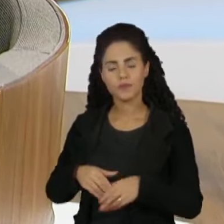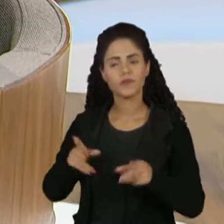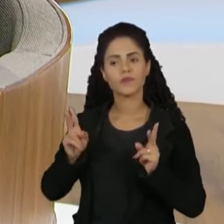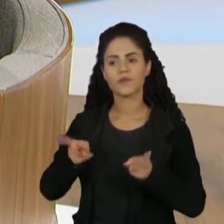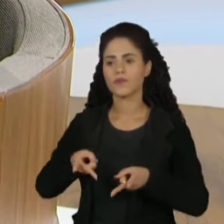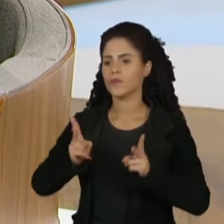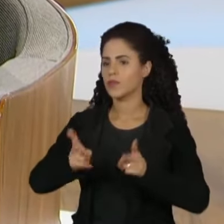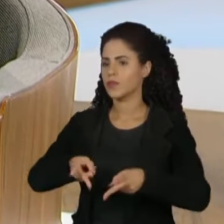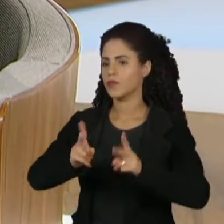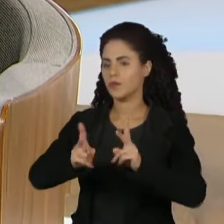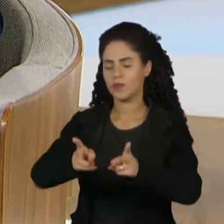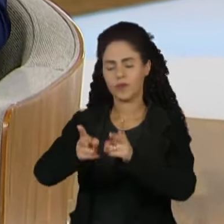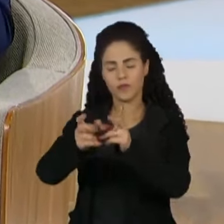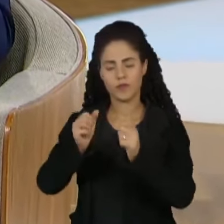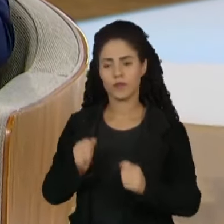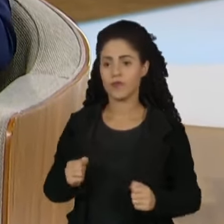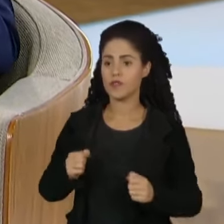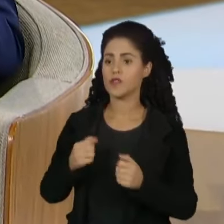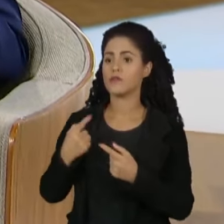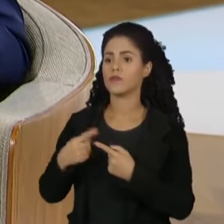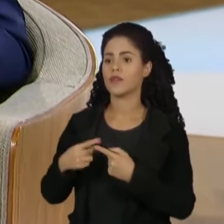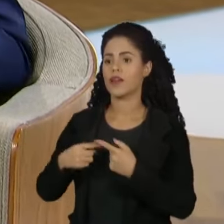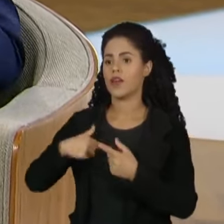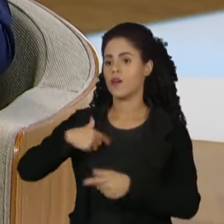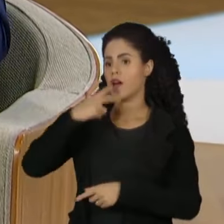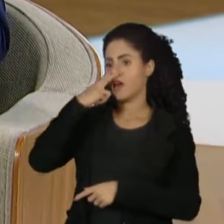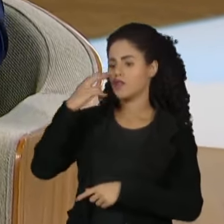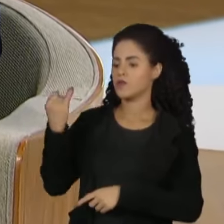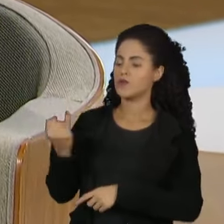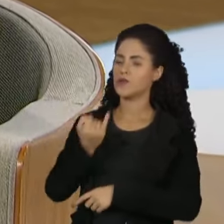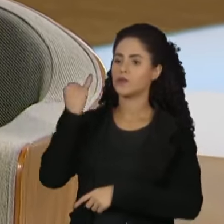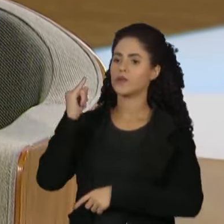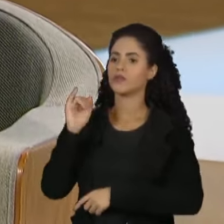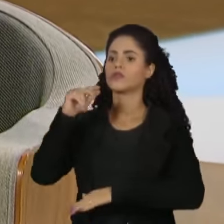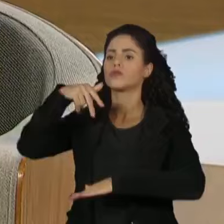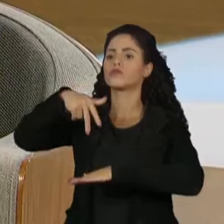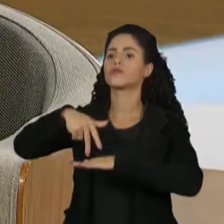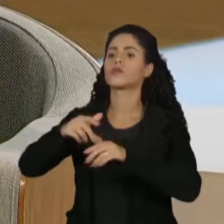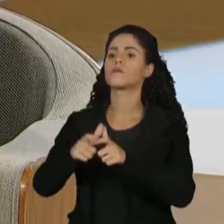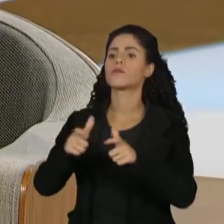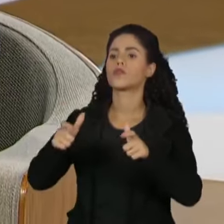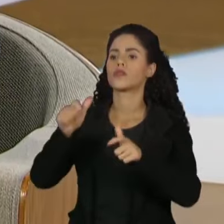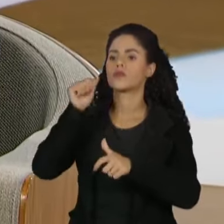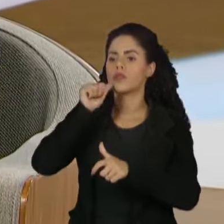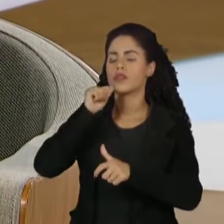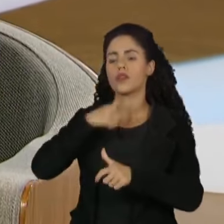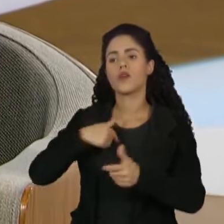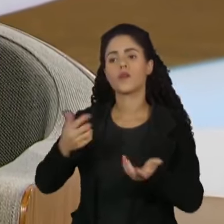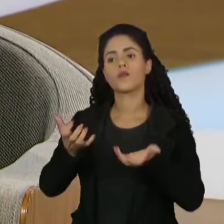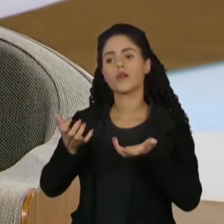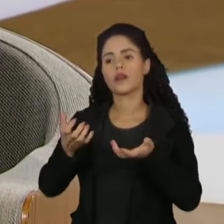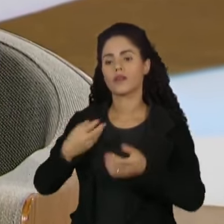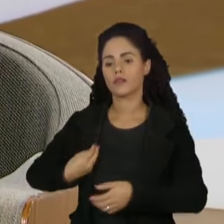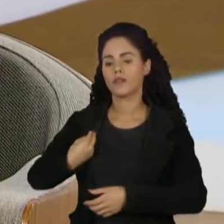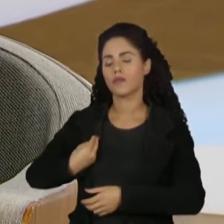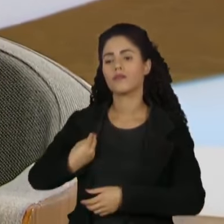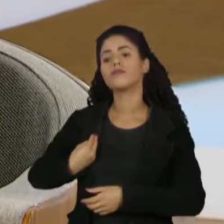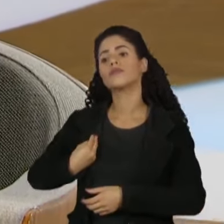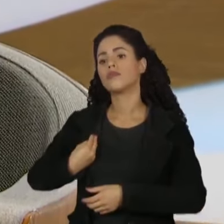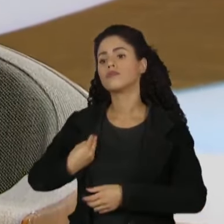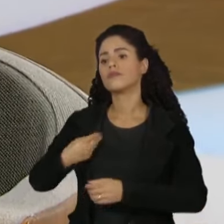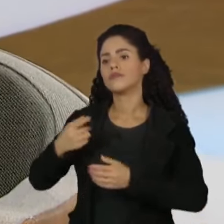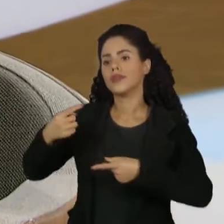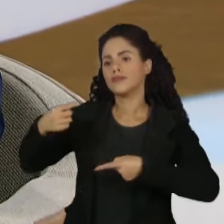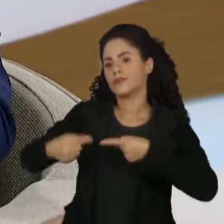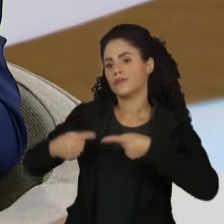mesma colocação. Eu acho que é importante a presença maior das mulheres na vida pública brasileira.